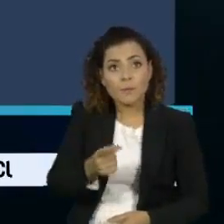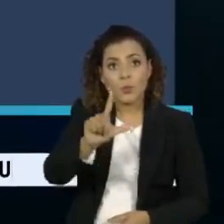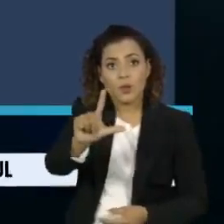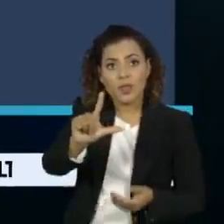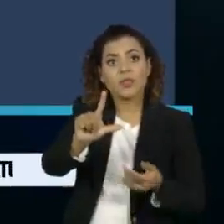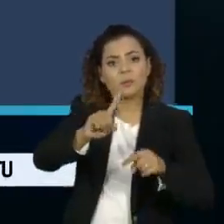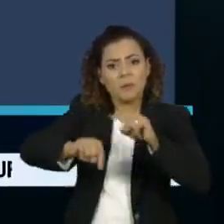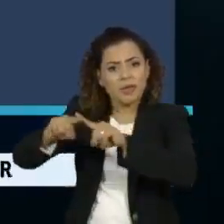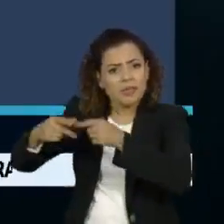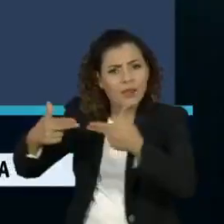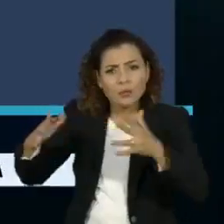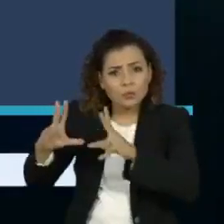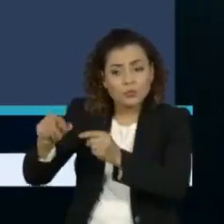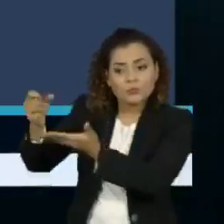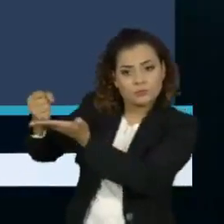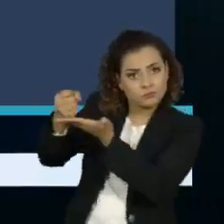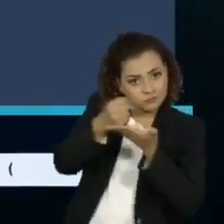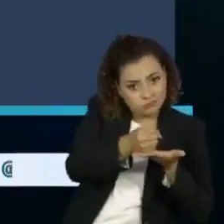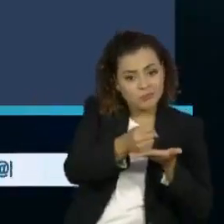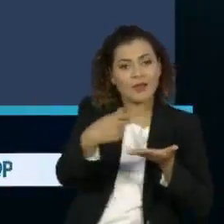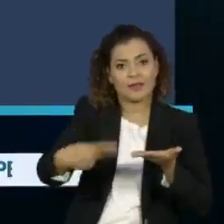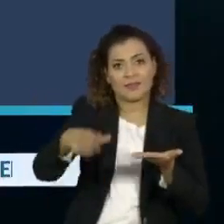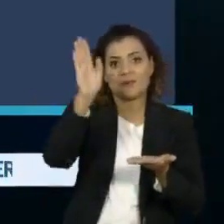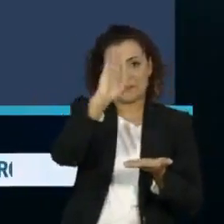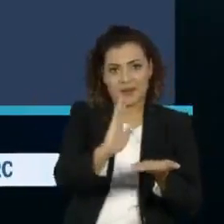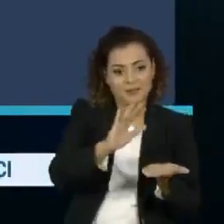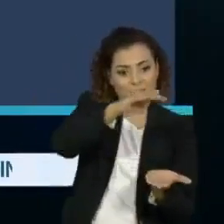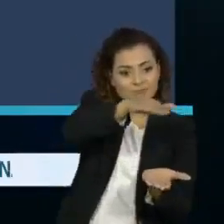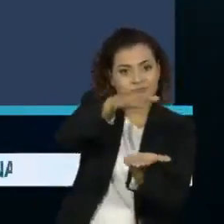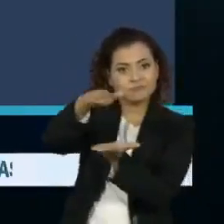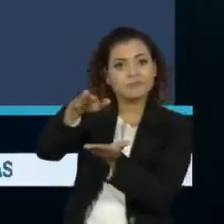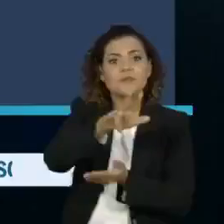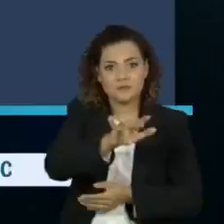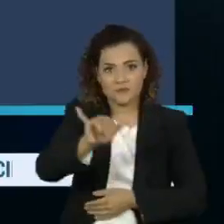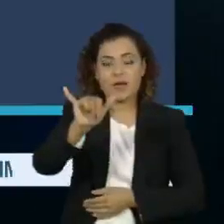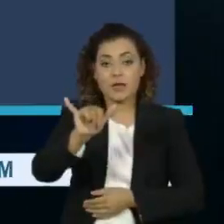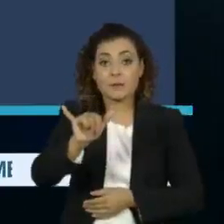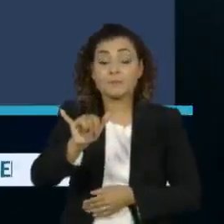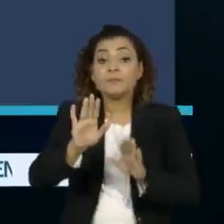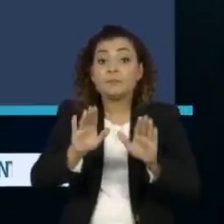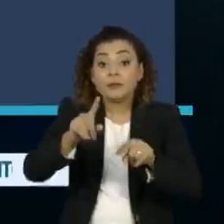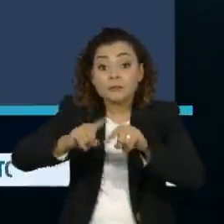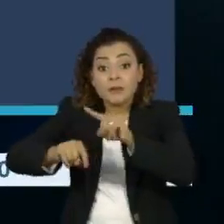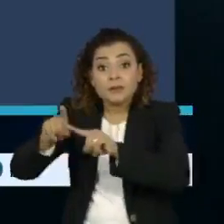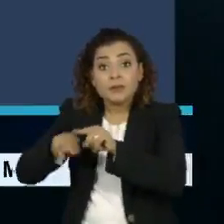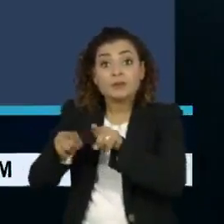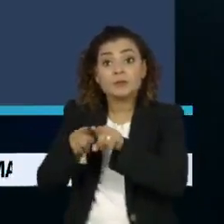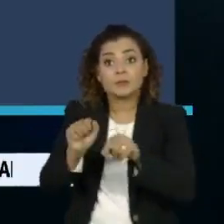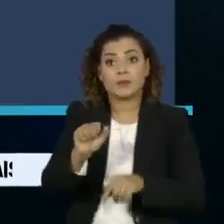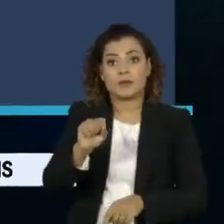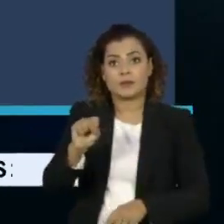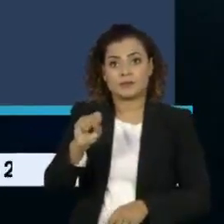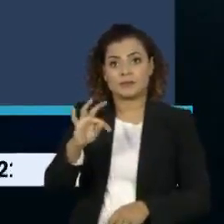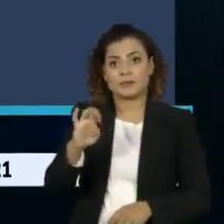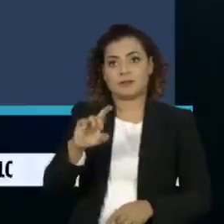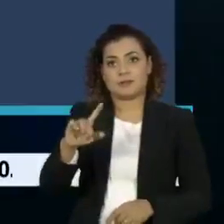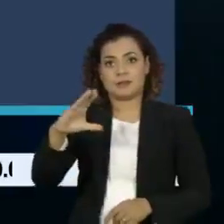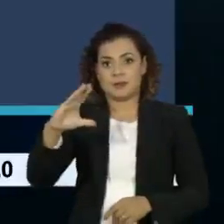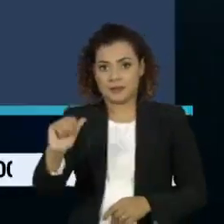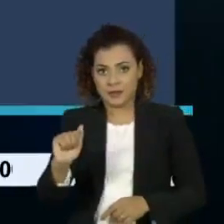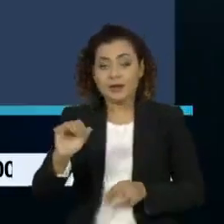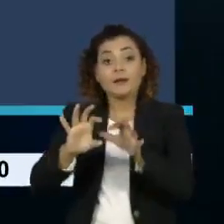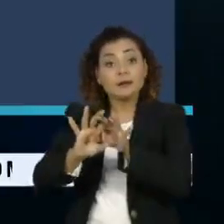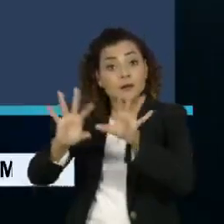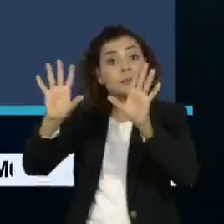estão em vias de envio ao Brasil, chegando nos próximos dias. Assim também os insumos da vacina AstraZeneca, que estão com